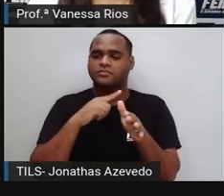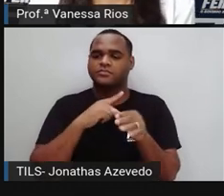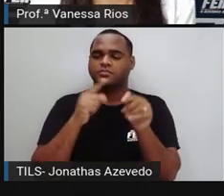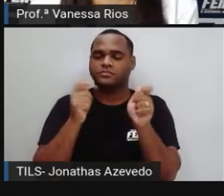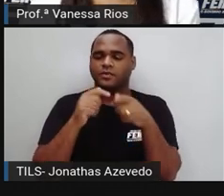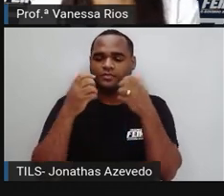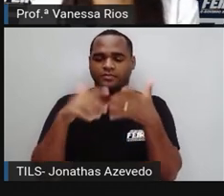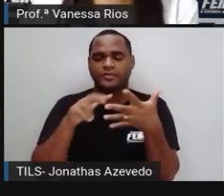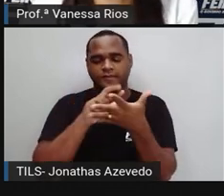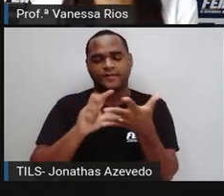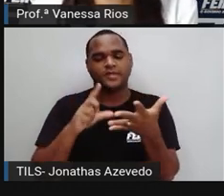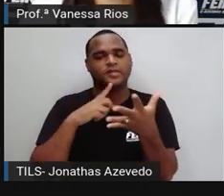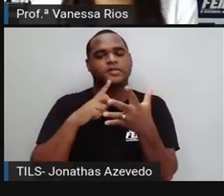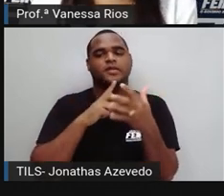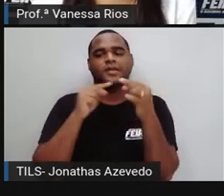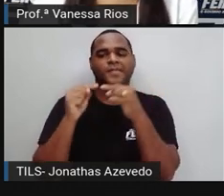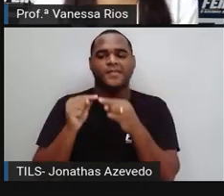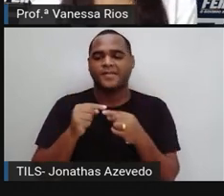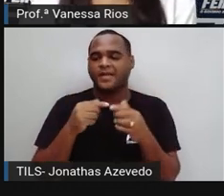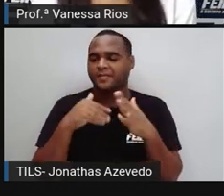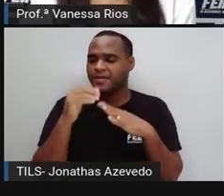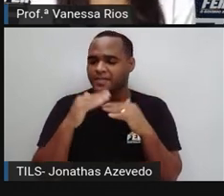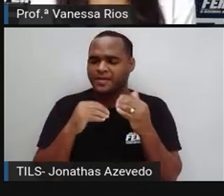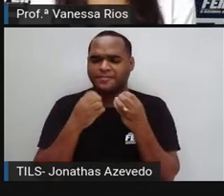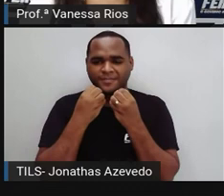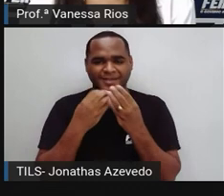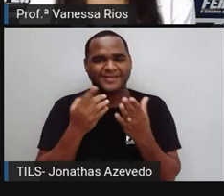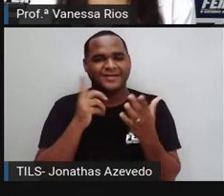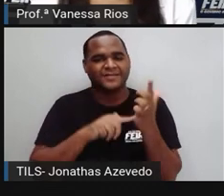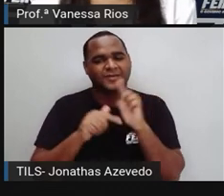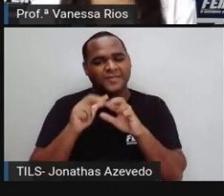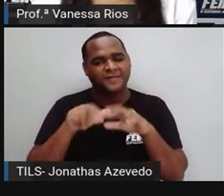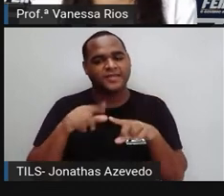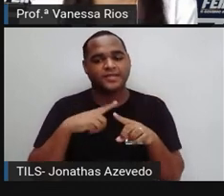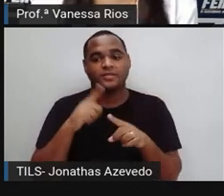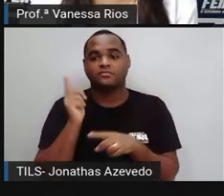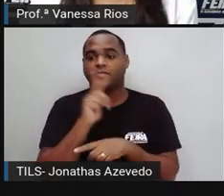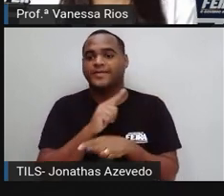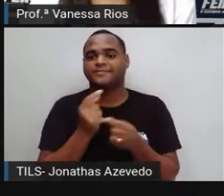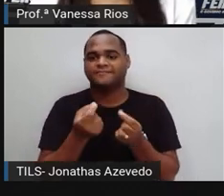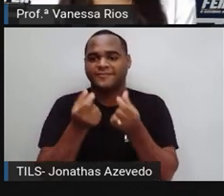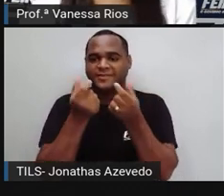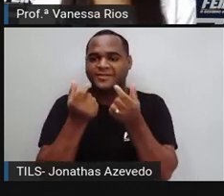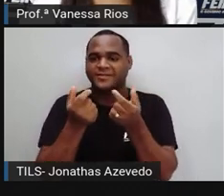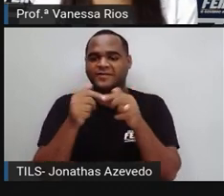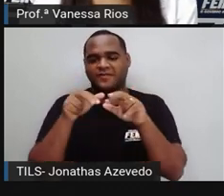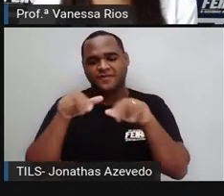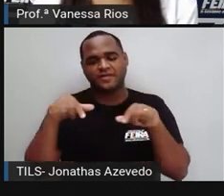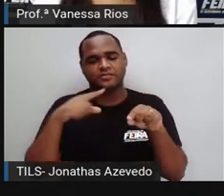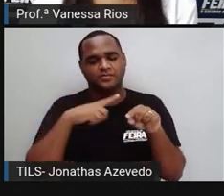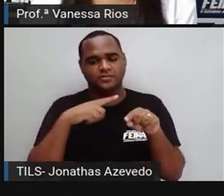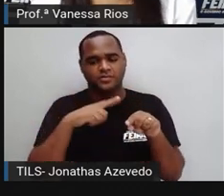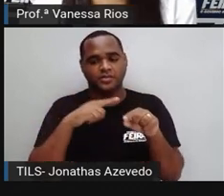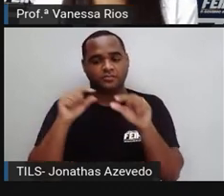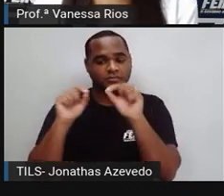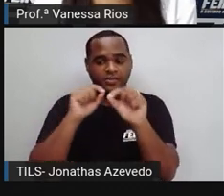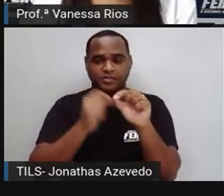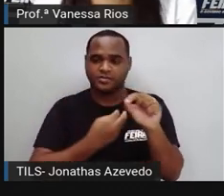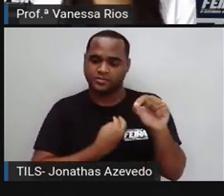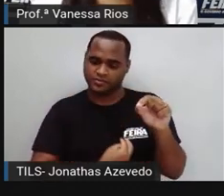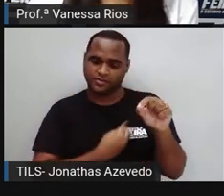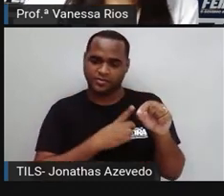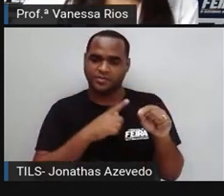empreendedor de sucesso e conseguir aí, de repente, ganhar dinheiro para diversas coisas em sua vida, inclusive